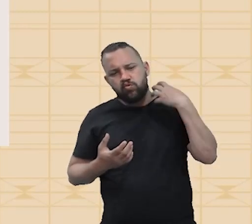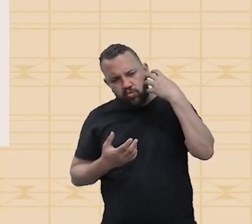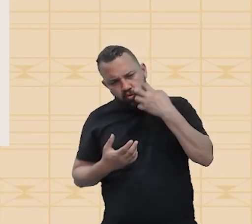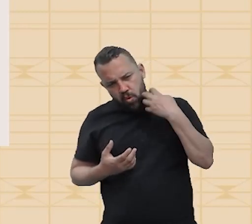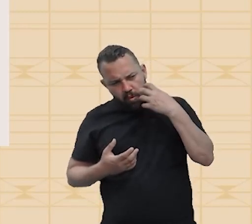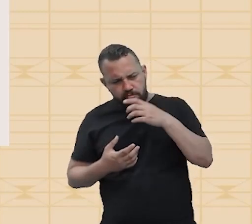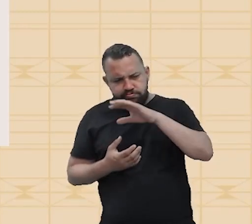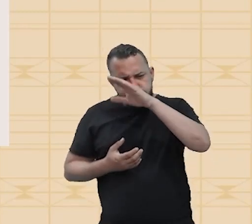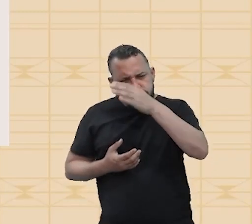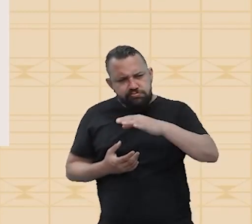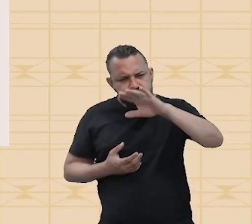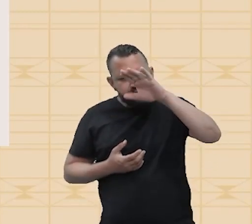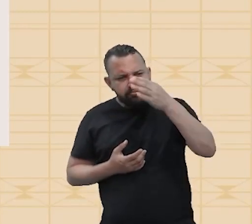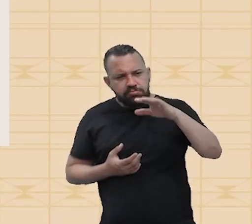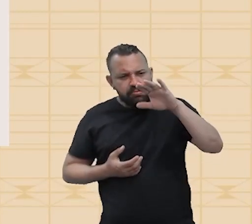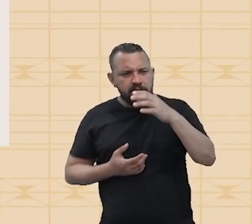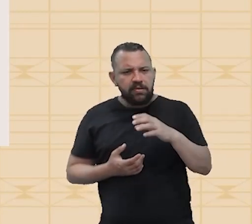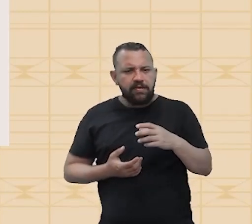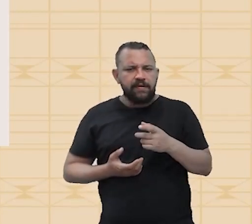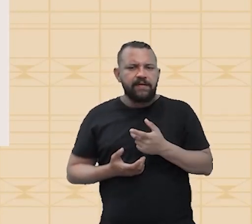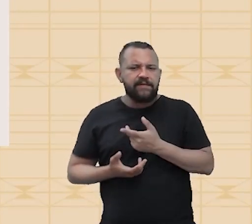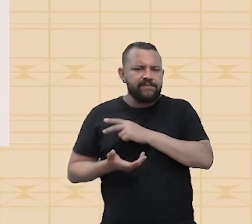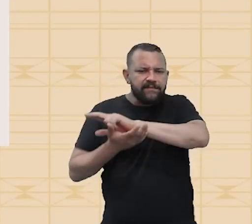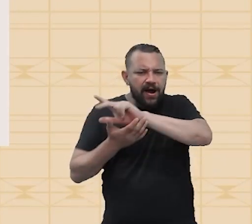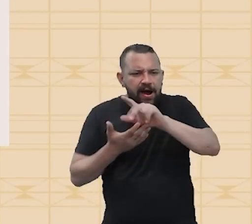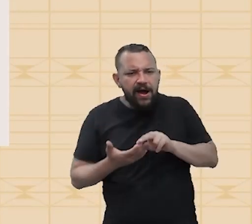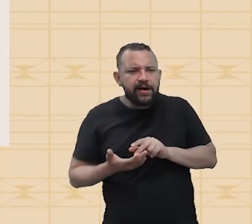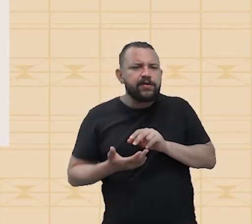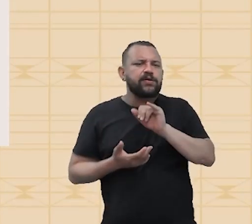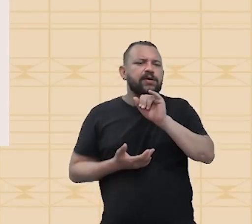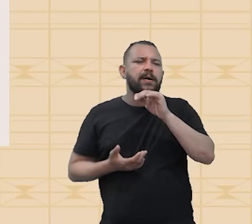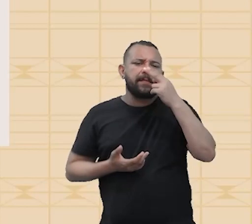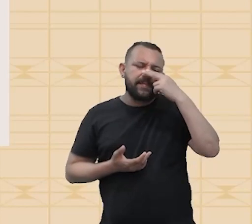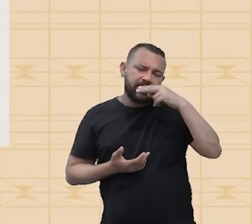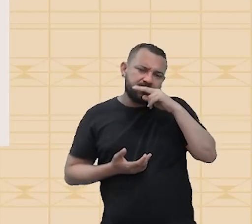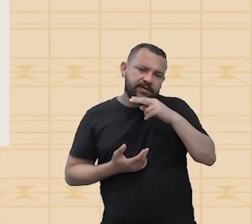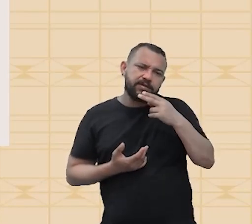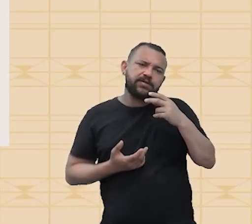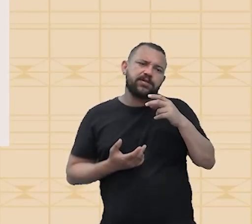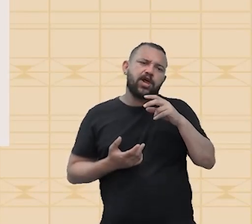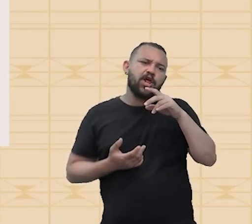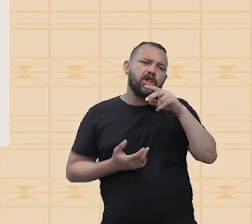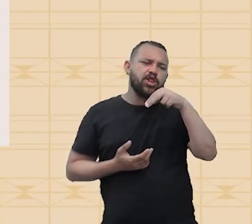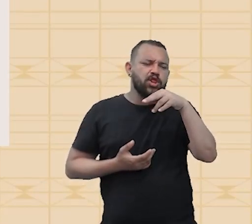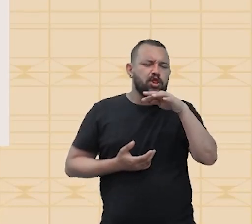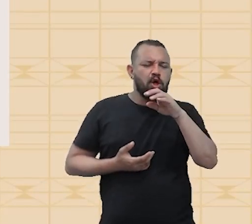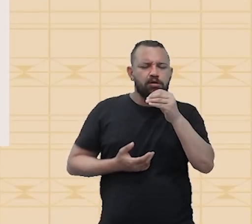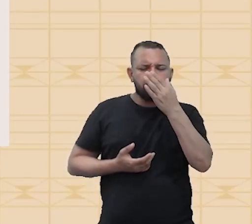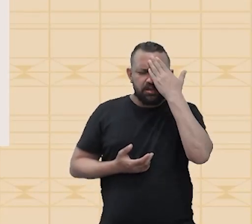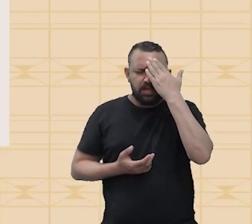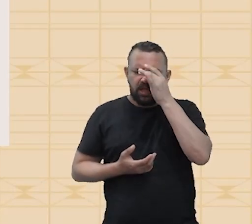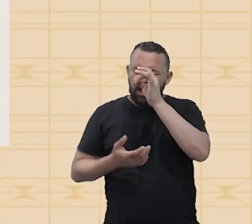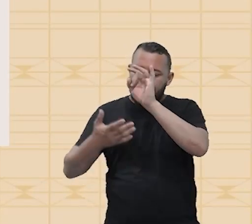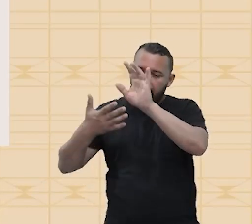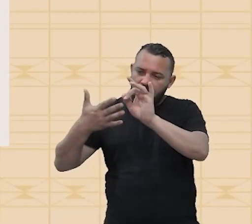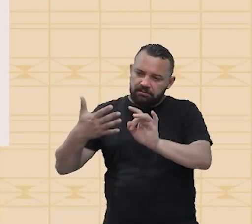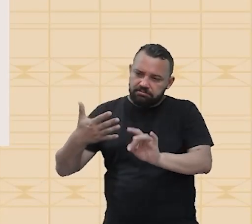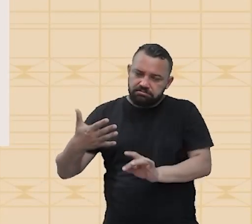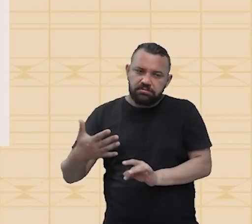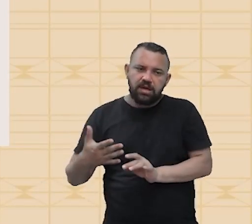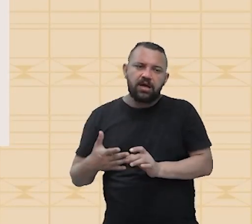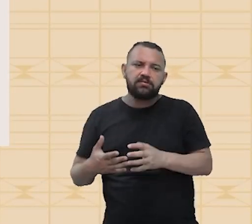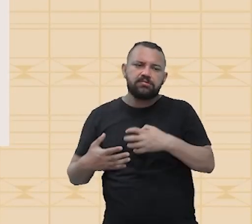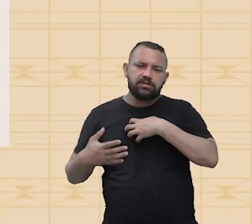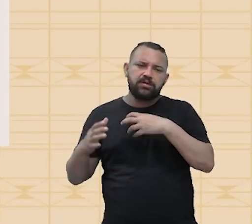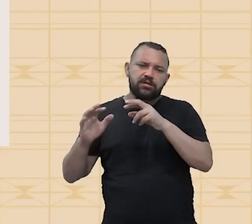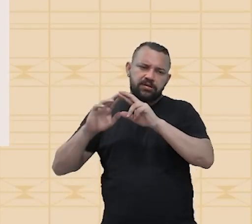ou seja, vários instrumentos musicais, tocando as mesmas notas musicais, e você entendendo que cada um toca, são